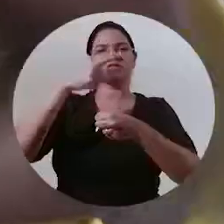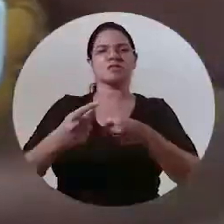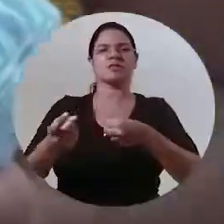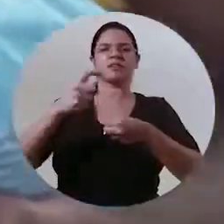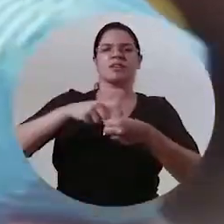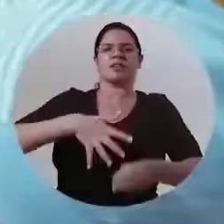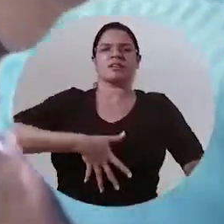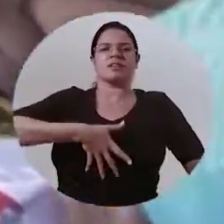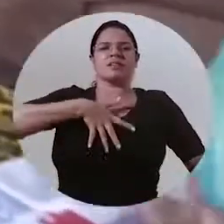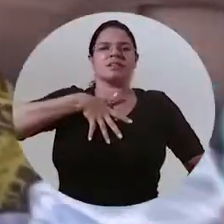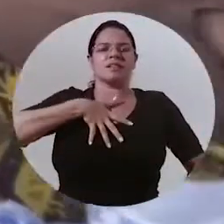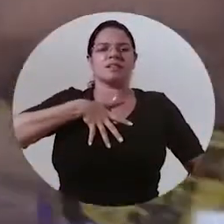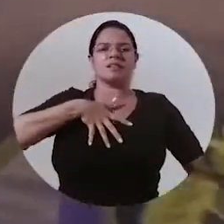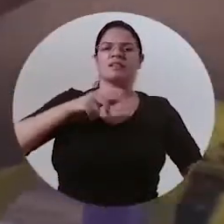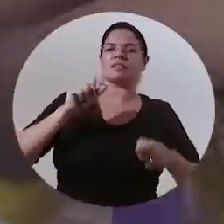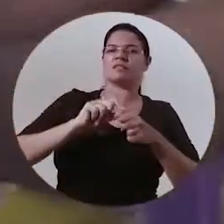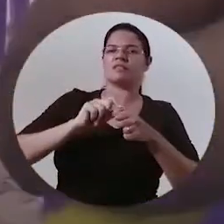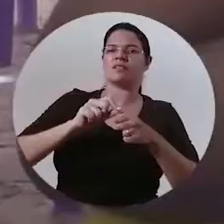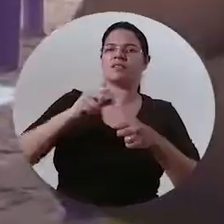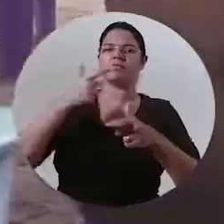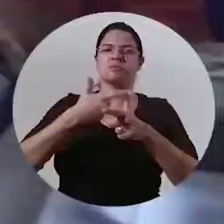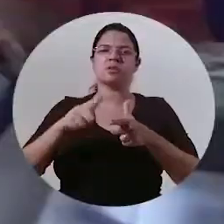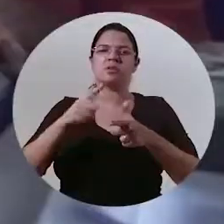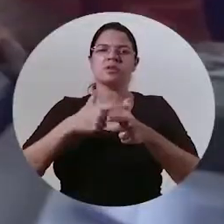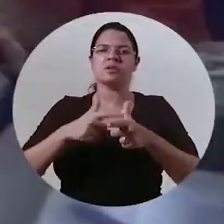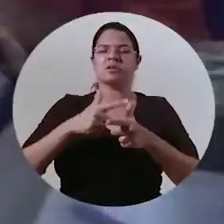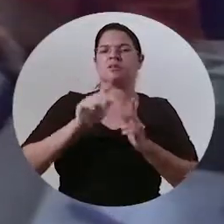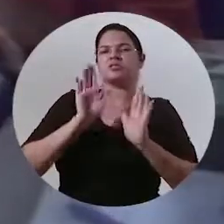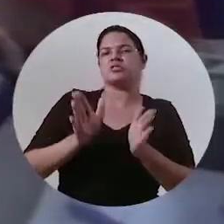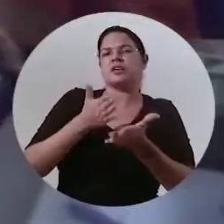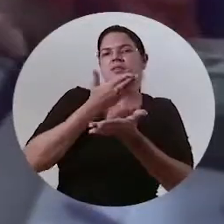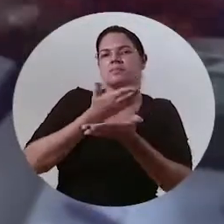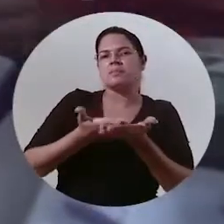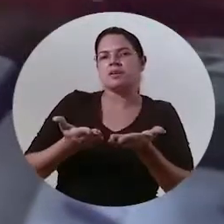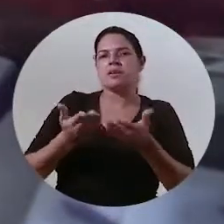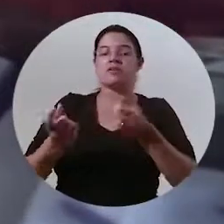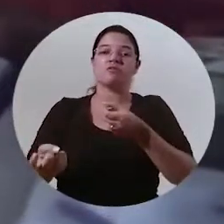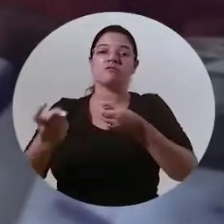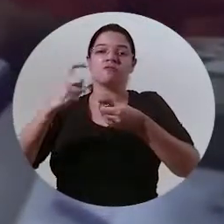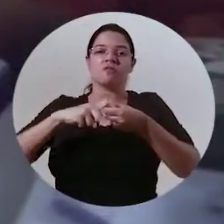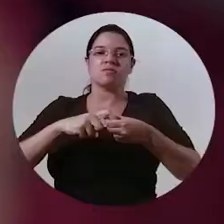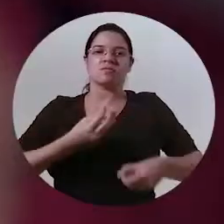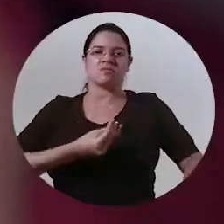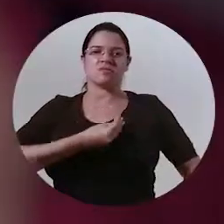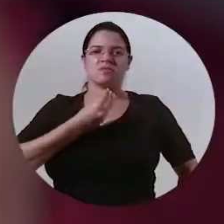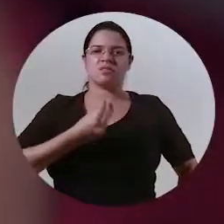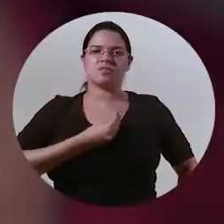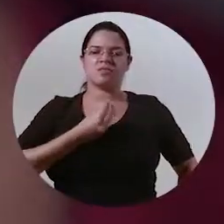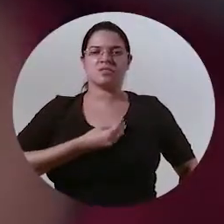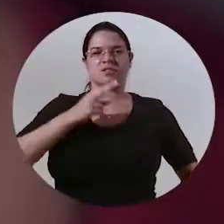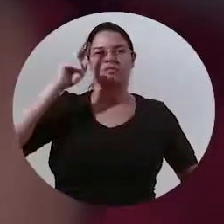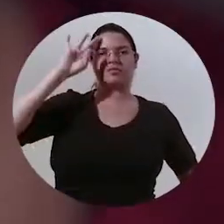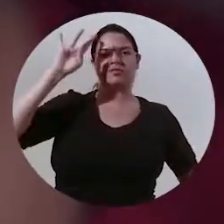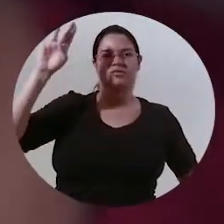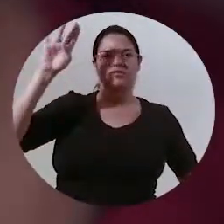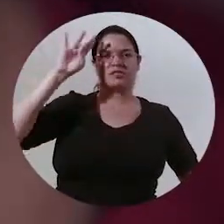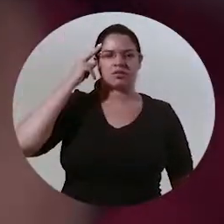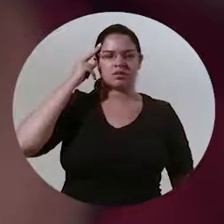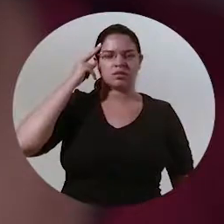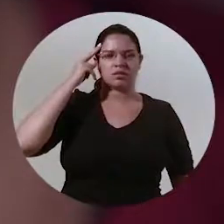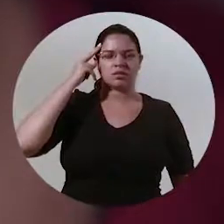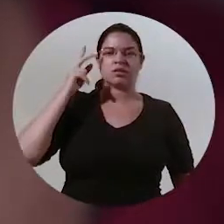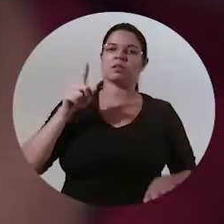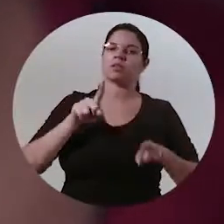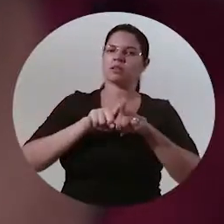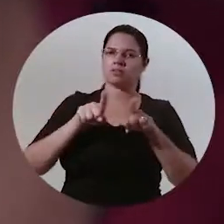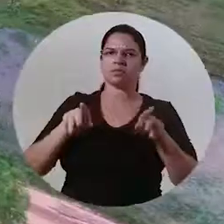longo dos anos recuperaram a autoestima regularizaram situações que pareciam perdidas voltaram a viver e